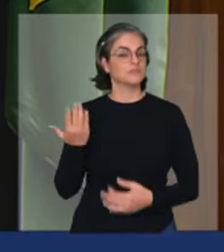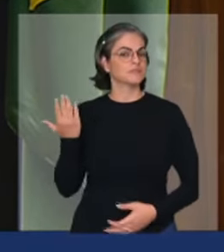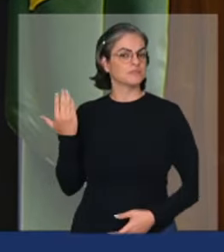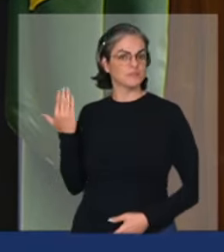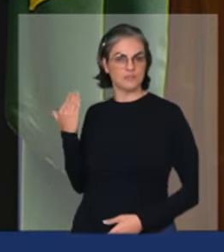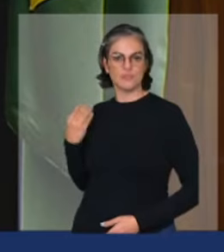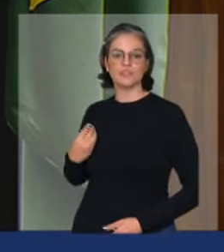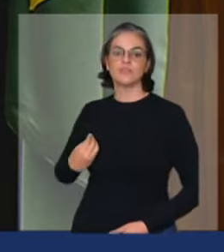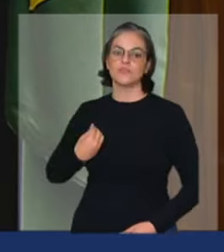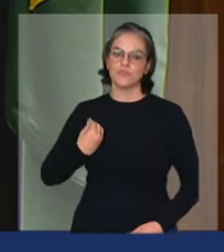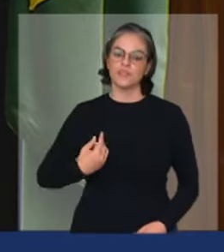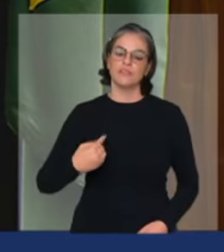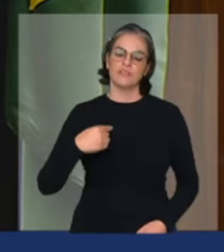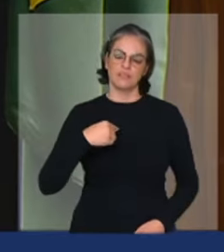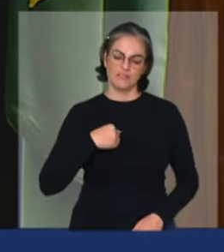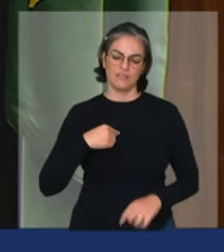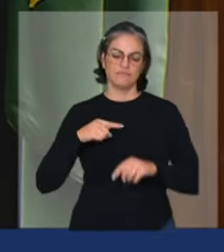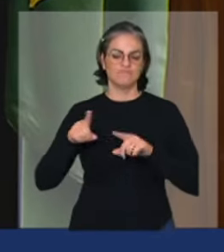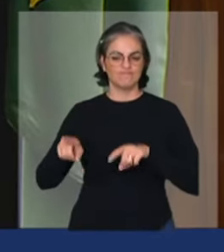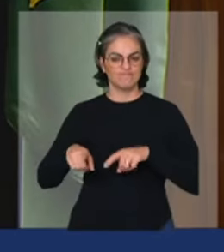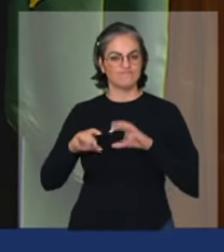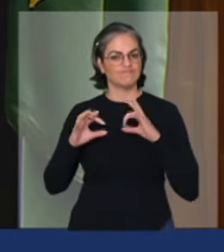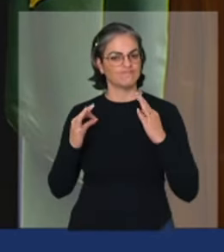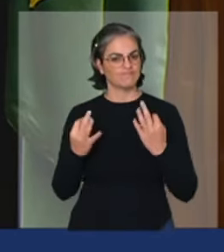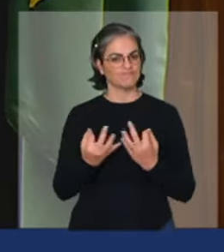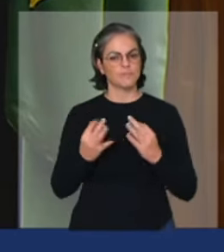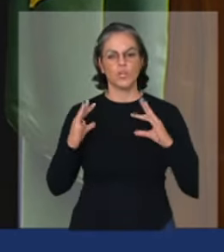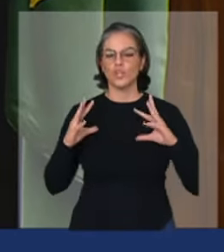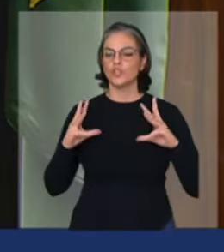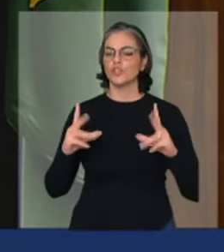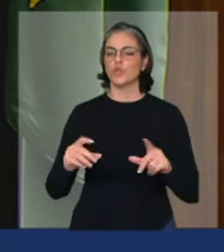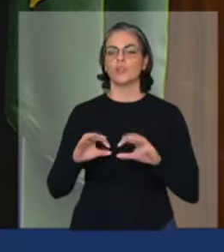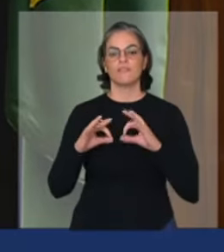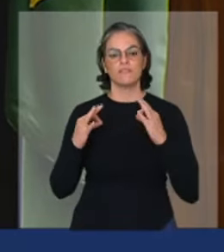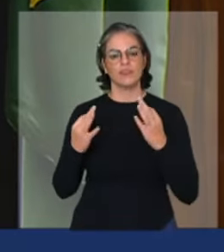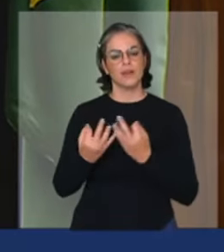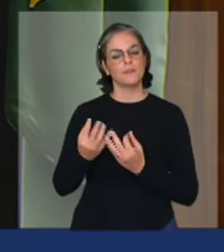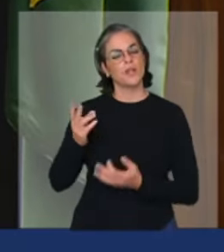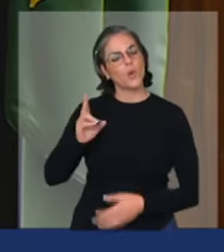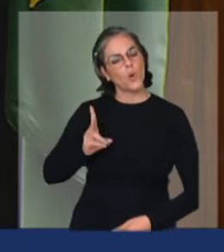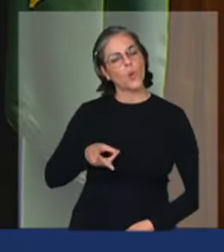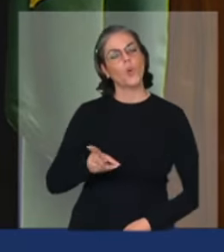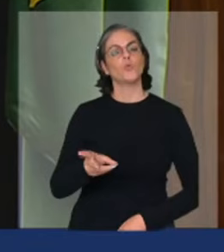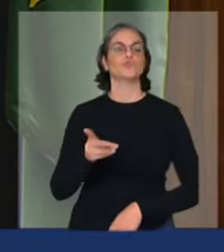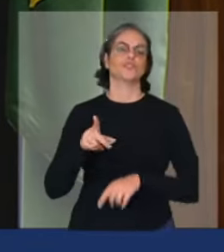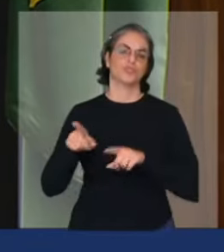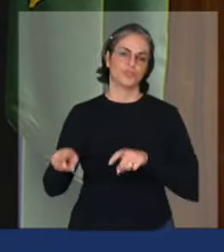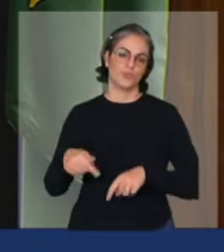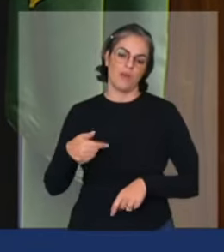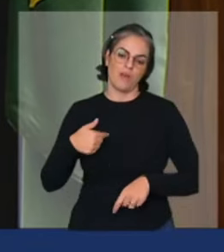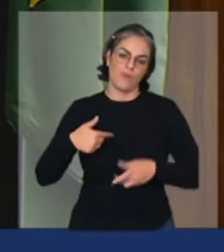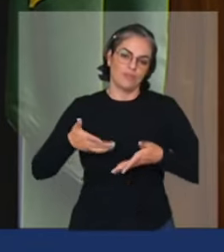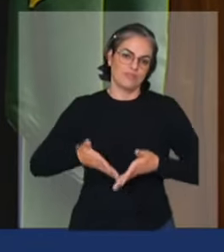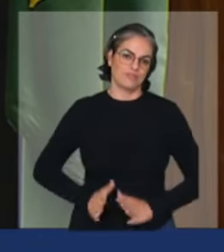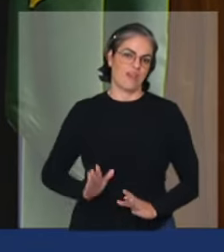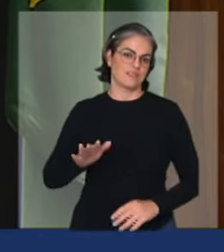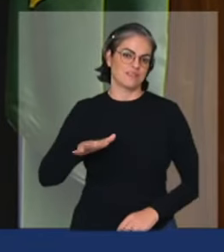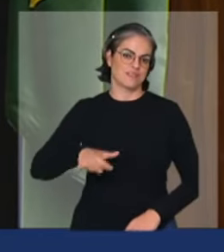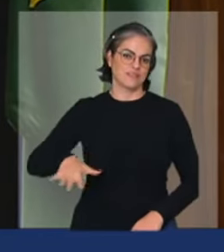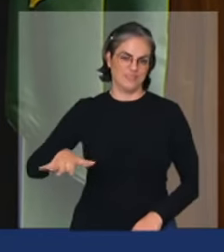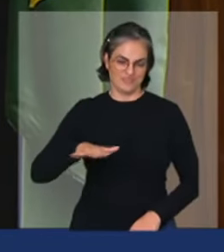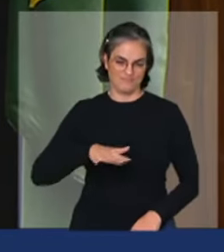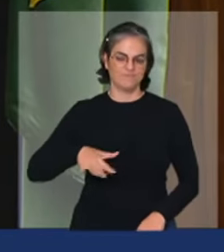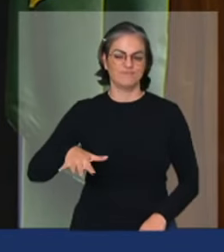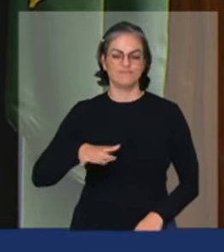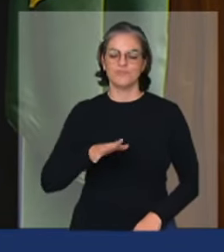familiar minha família toda vive hoje ainda da agricultura familiar nasci na roça conheço de vivenciar